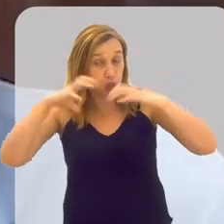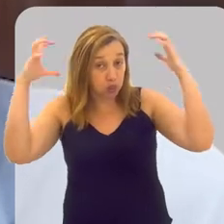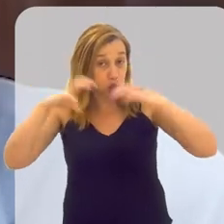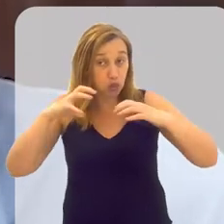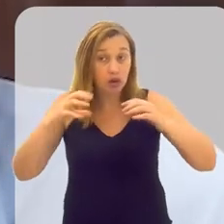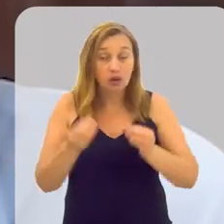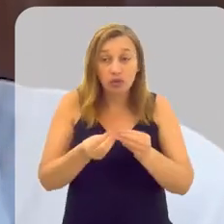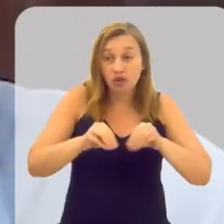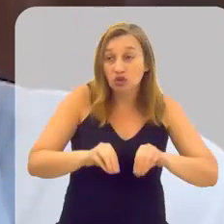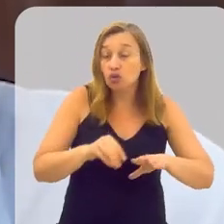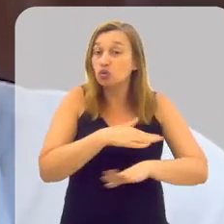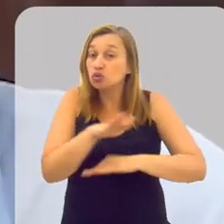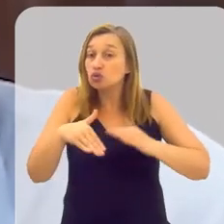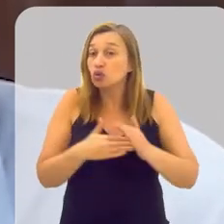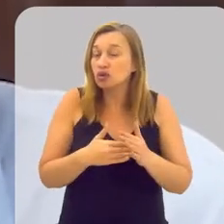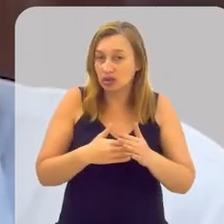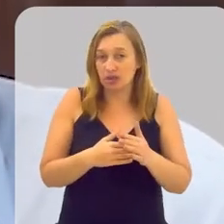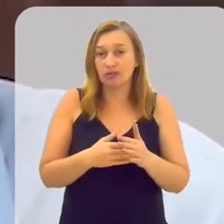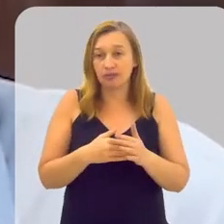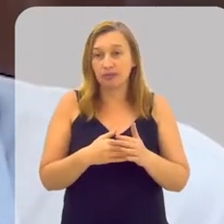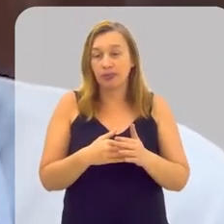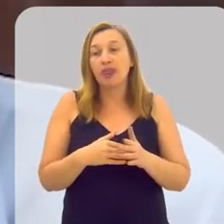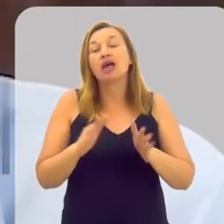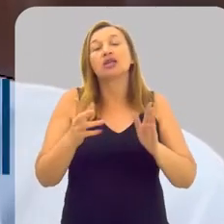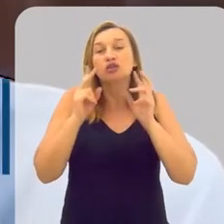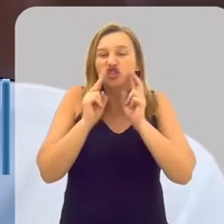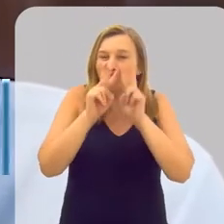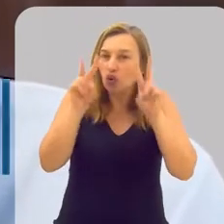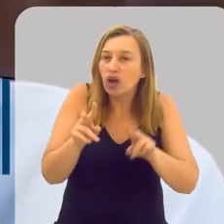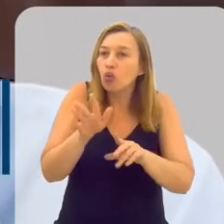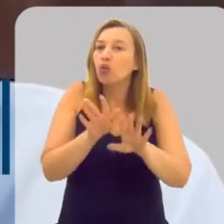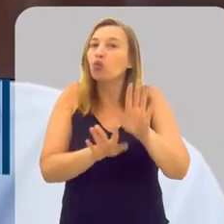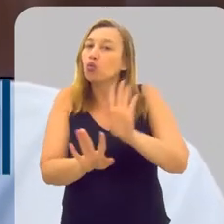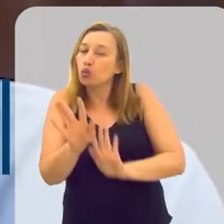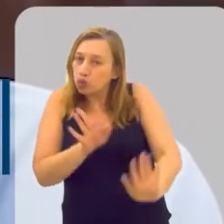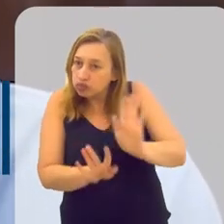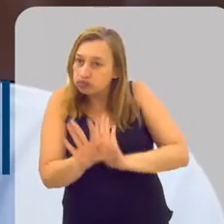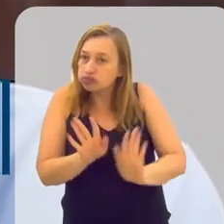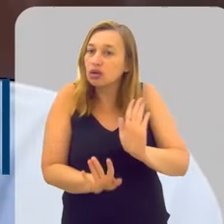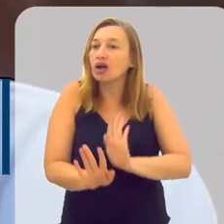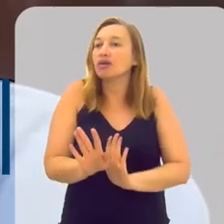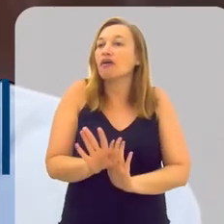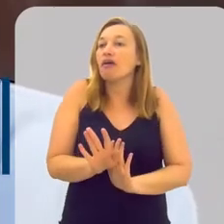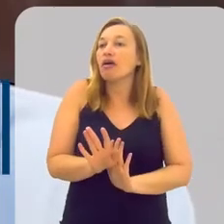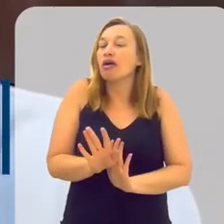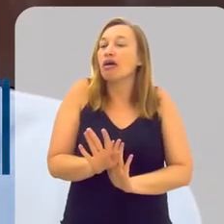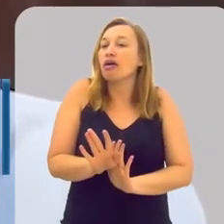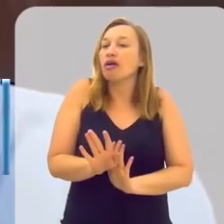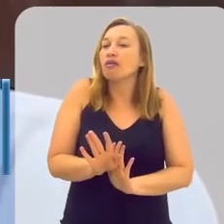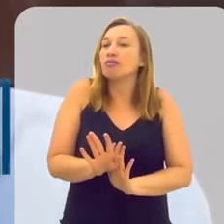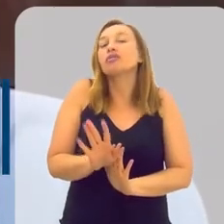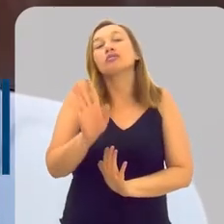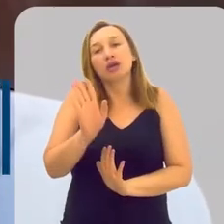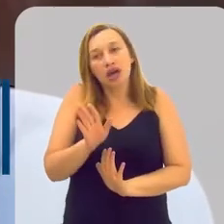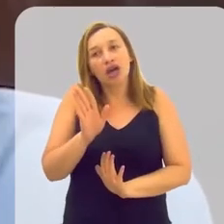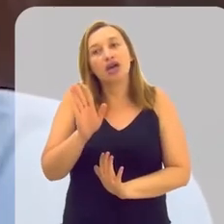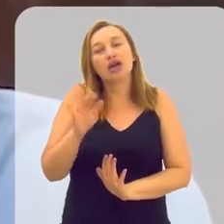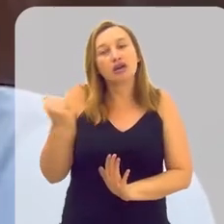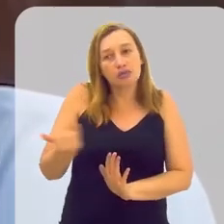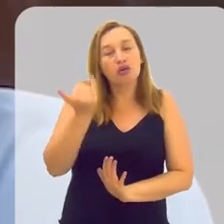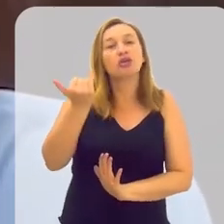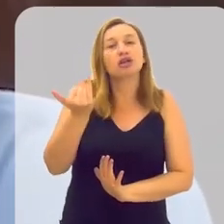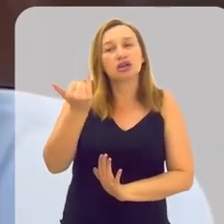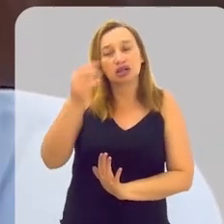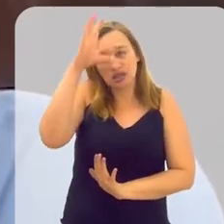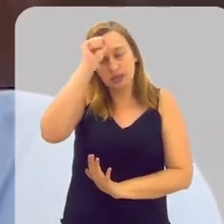chuvas, que atrapalhou toda a geração de energia elétrica. Então, a gente olhar com cuidado para isso é também uma